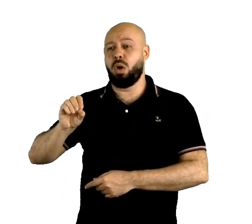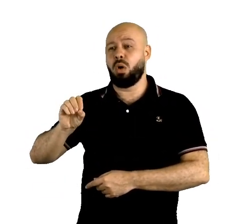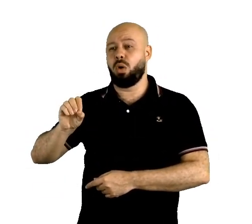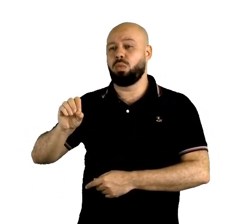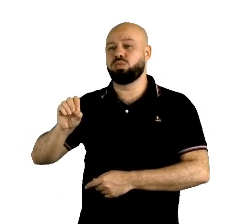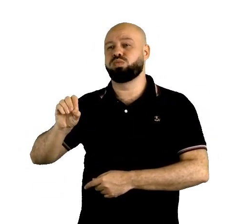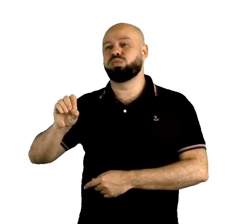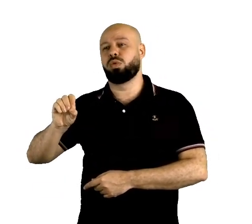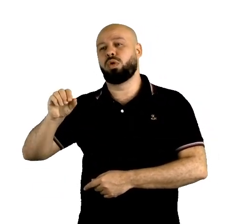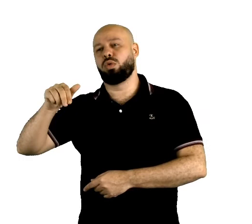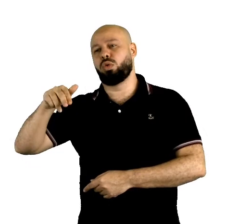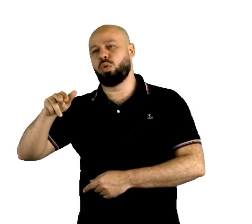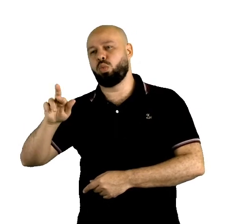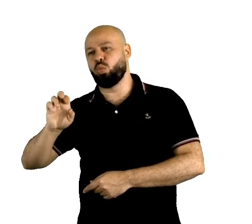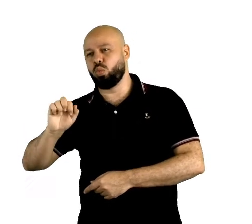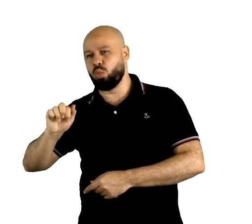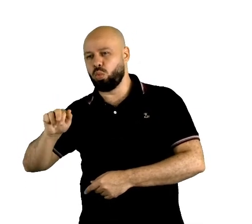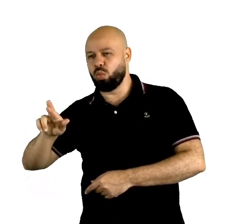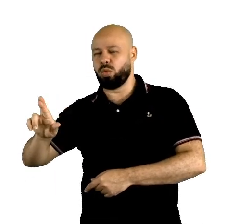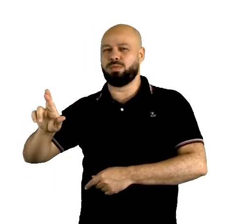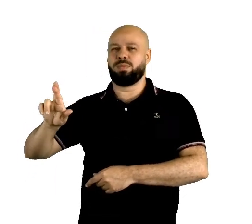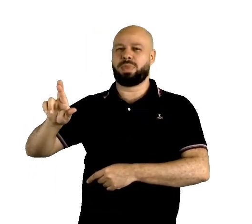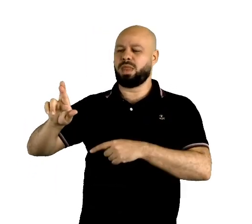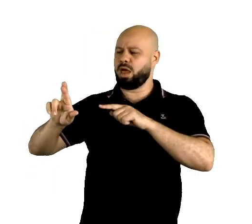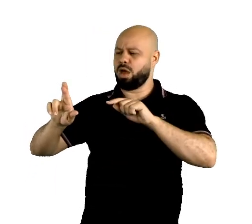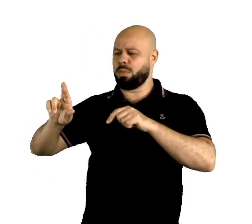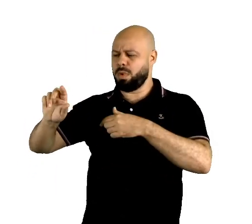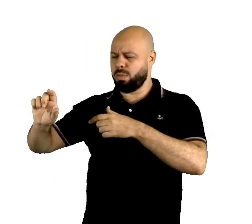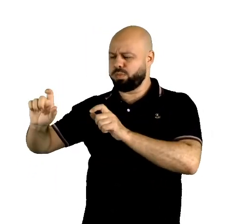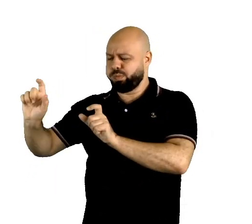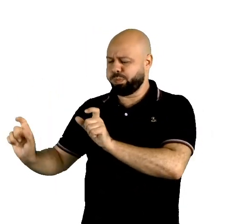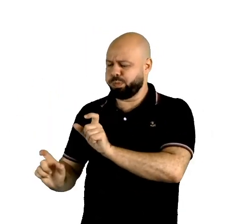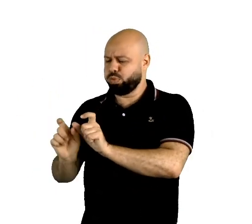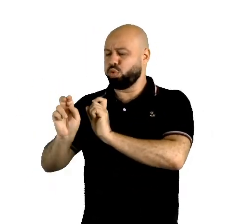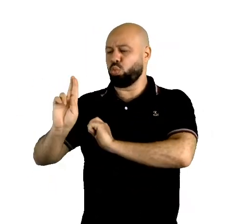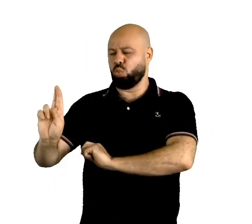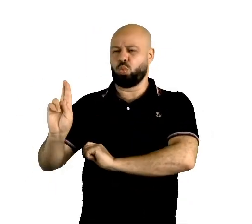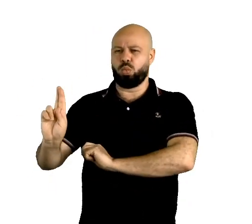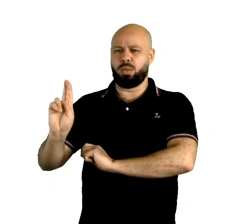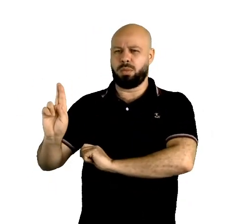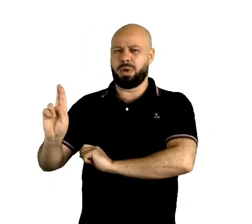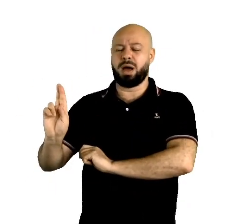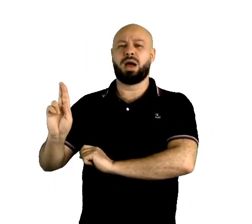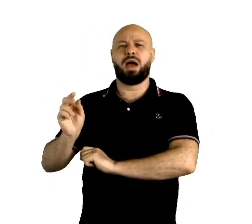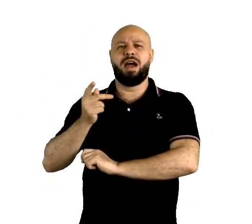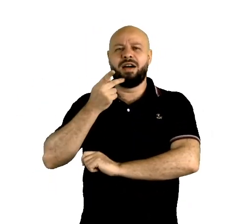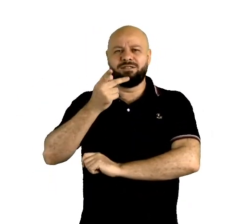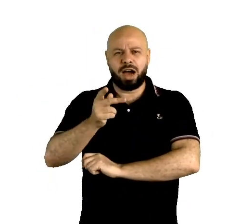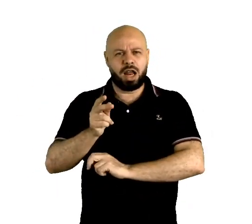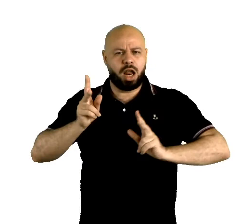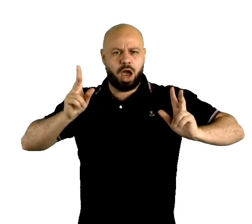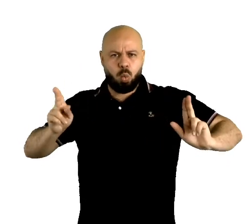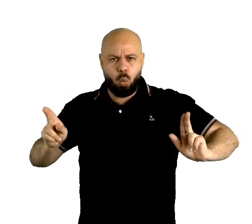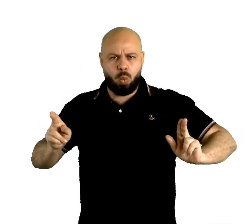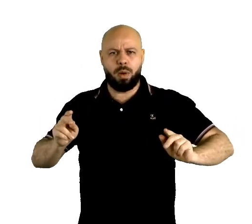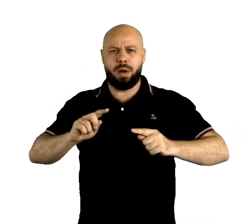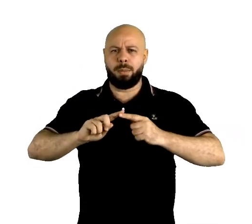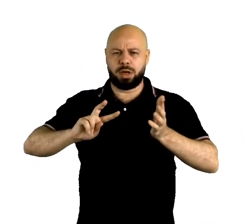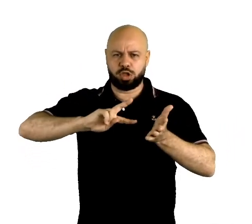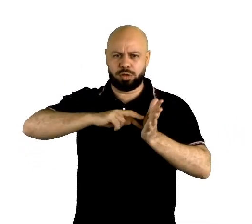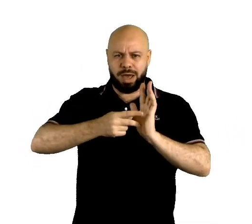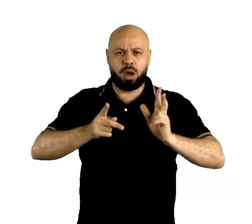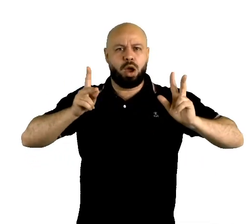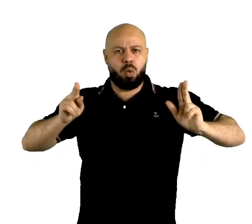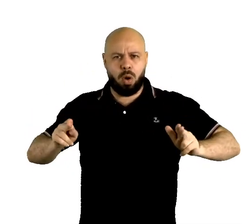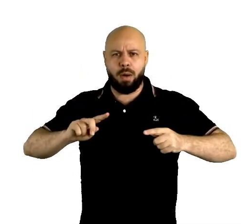inserido, né? A letra U nas palavras. A pronúncia é a mesma, mas a escrita, a pronúncia e o significado são os